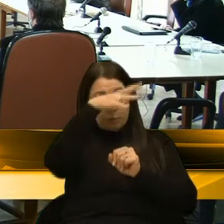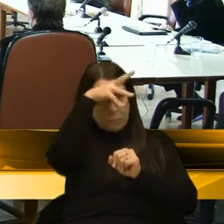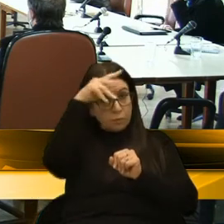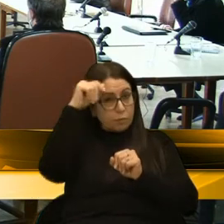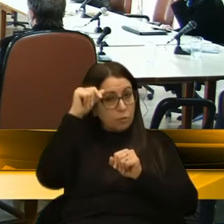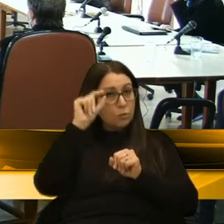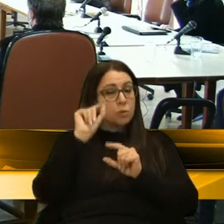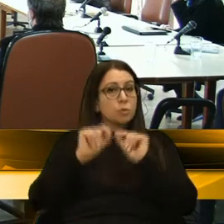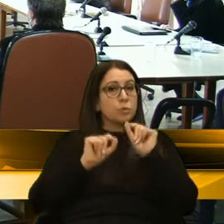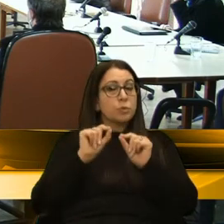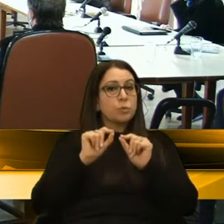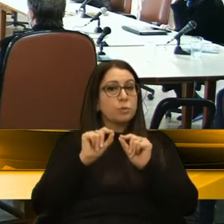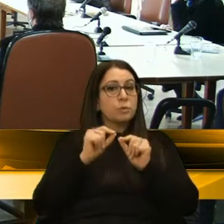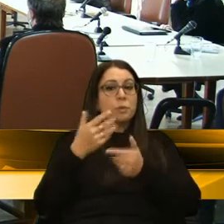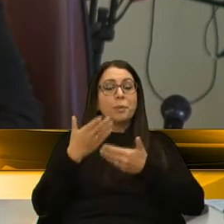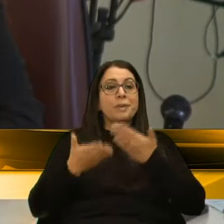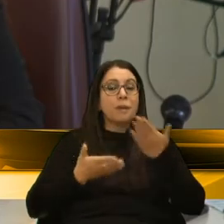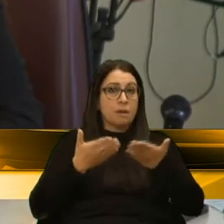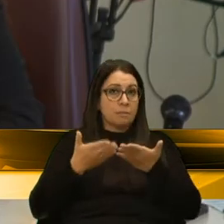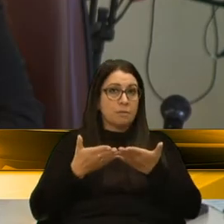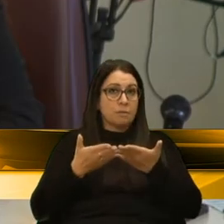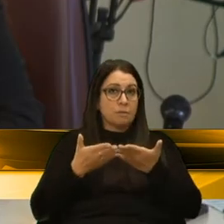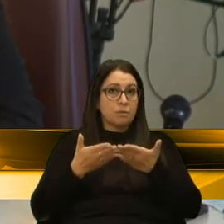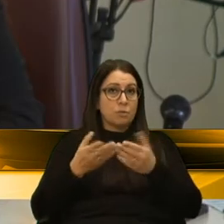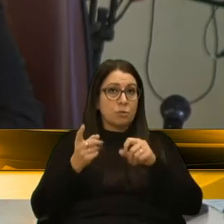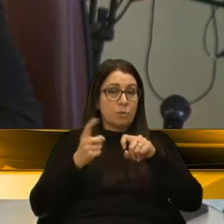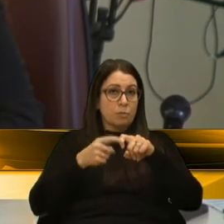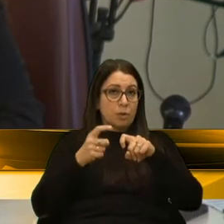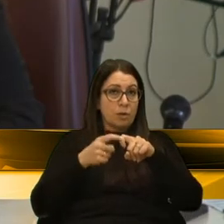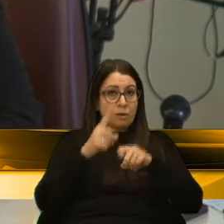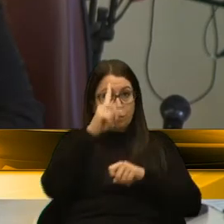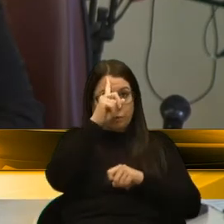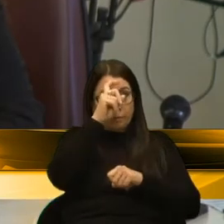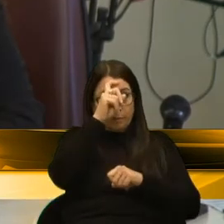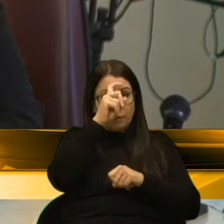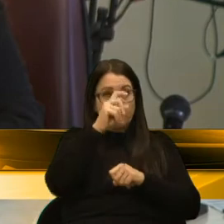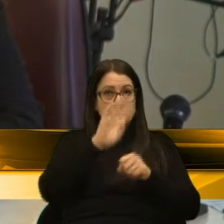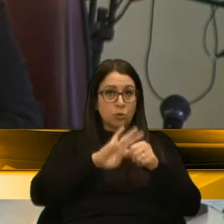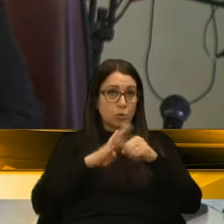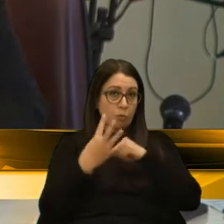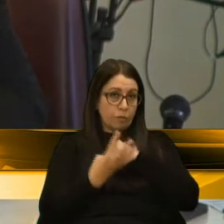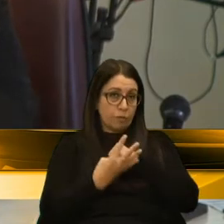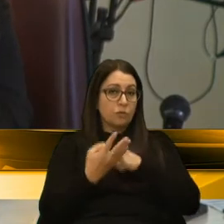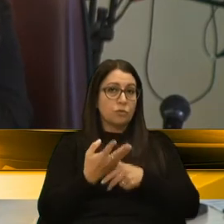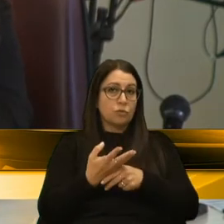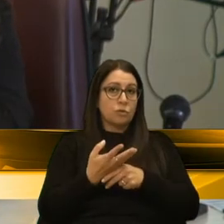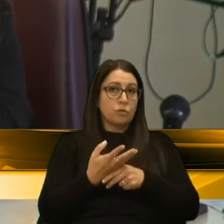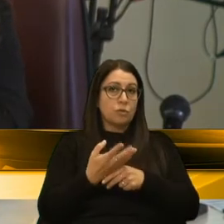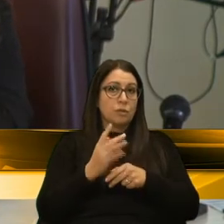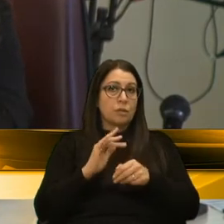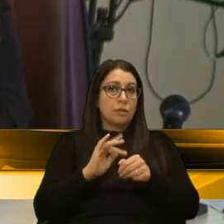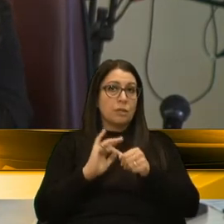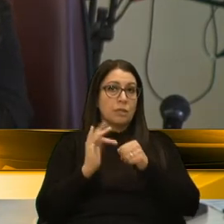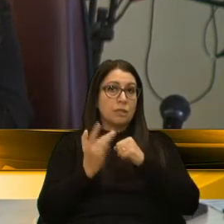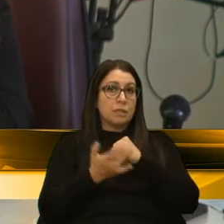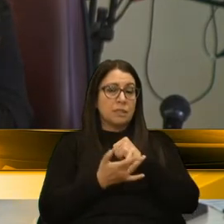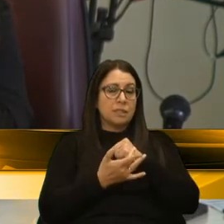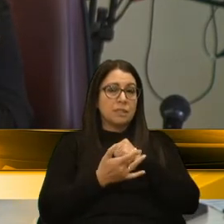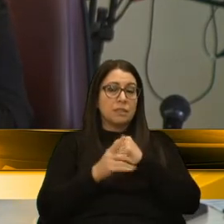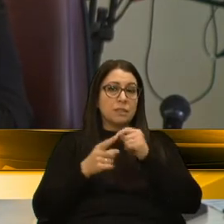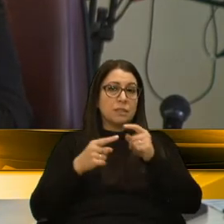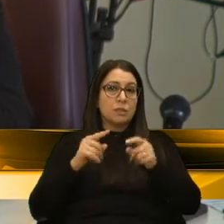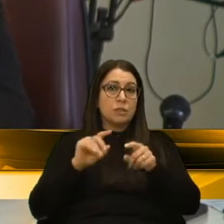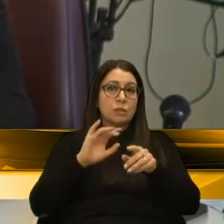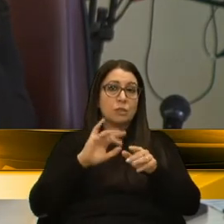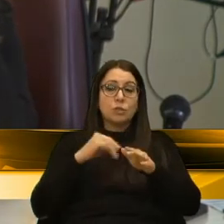em relação ao tratamento ambulatorial e hospitalar do COVID. As redes sociais estão guerreando